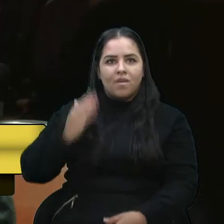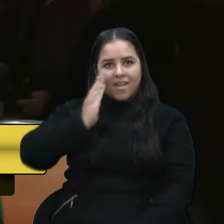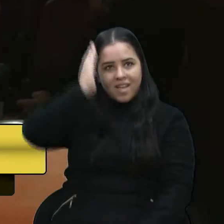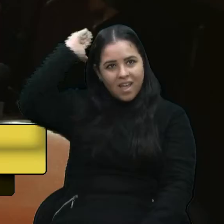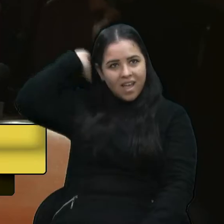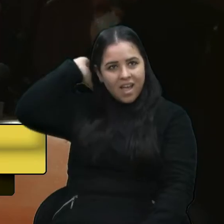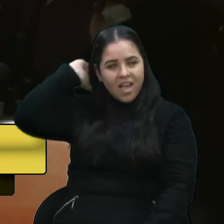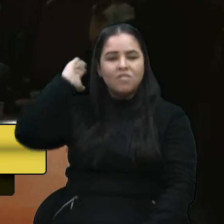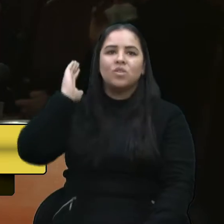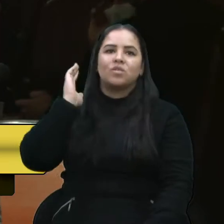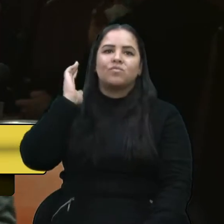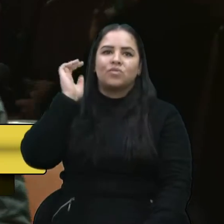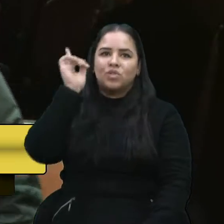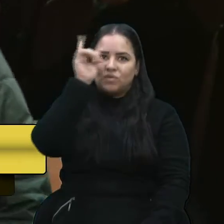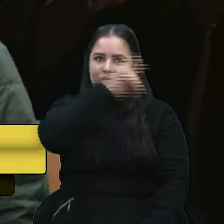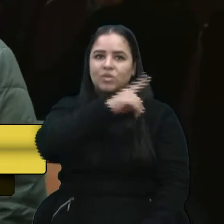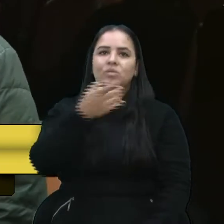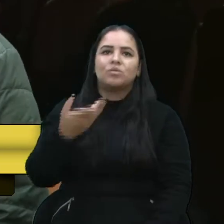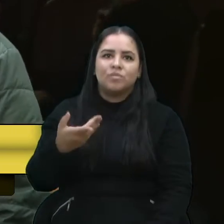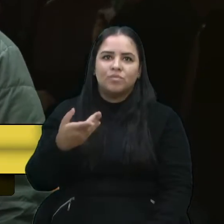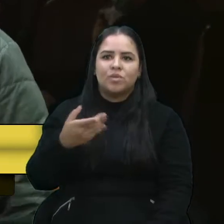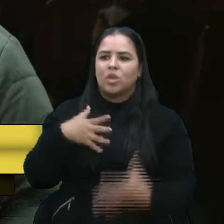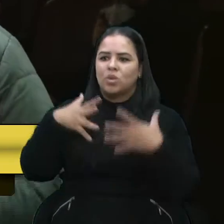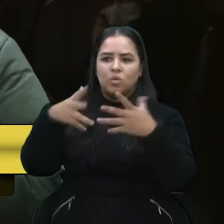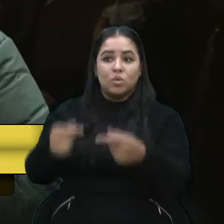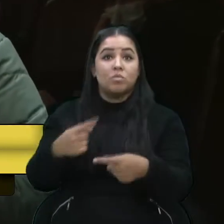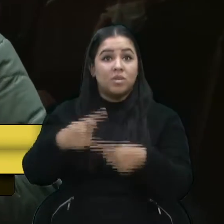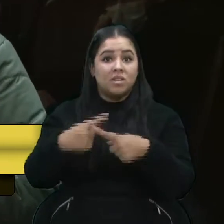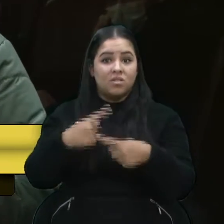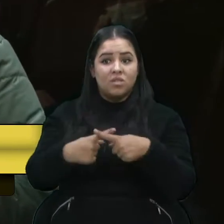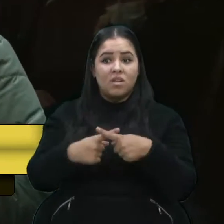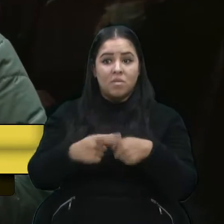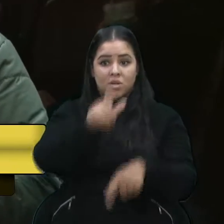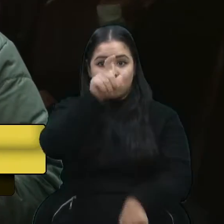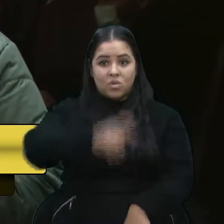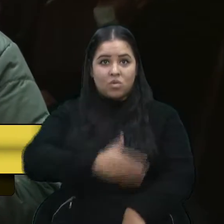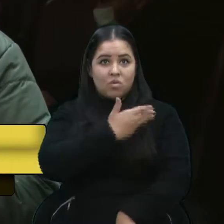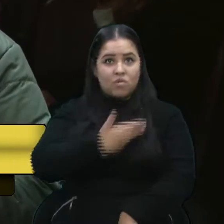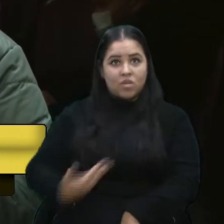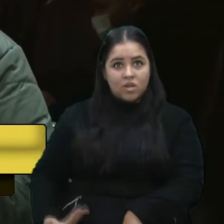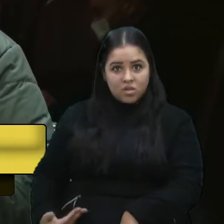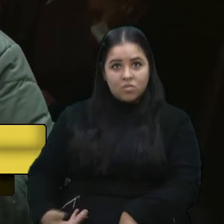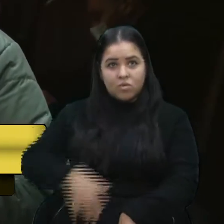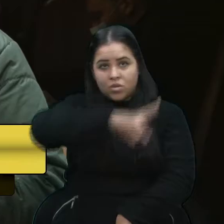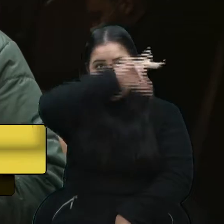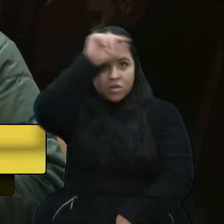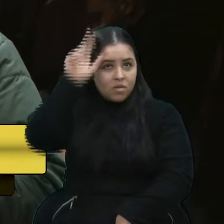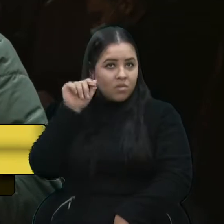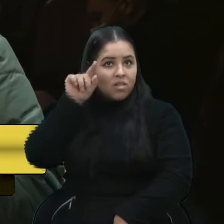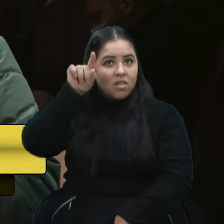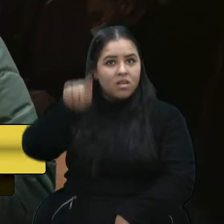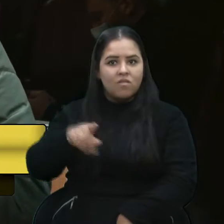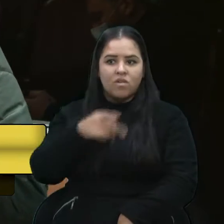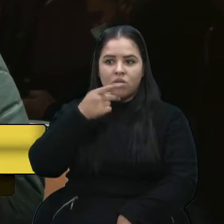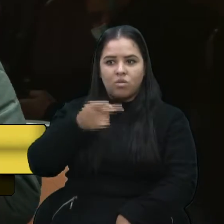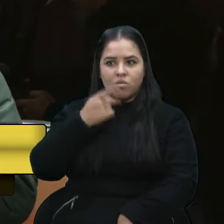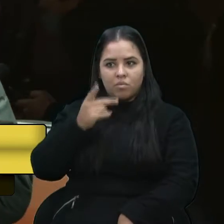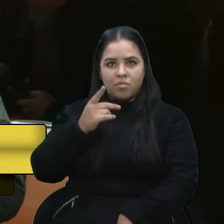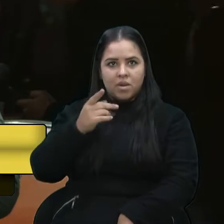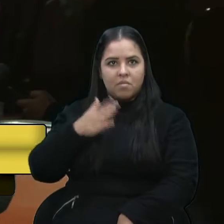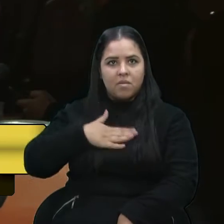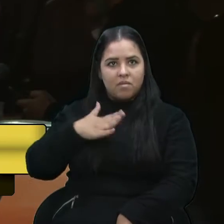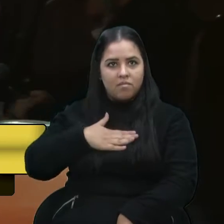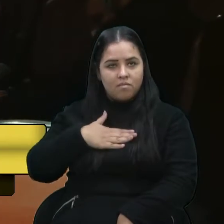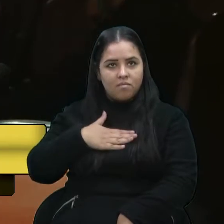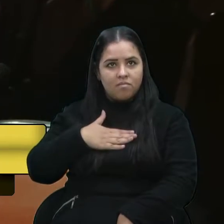todos, para todos, para todos. Quem era do governo, teve secretário do governo municipal do Guerra, chegou dizendo assim para mim, dizendo assim para mim,